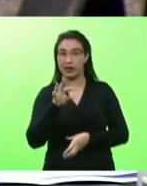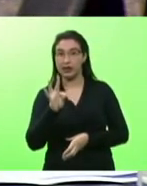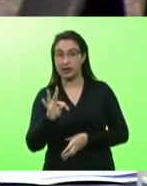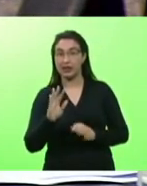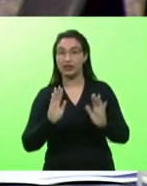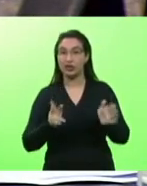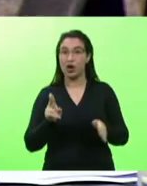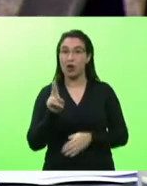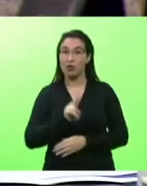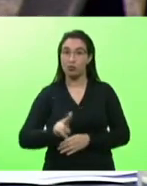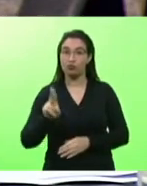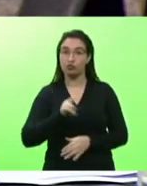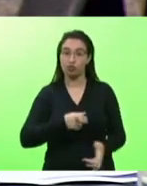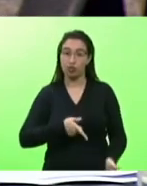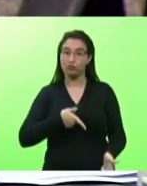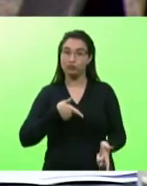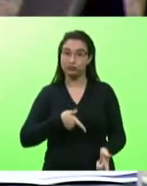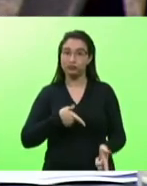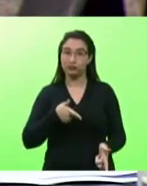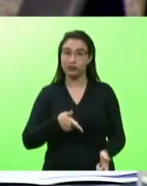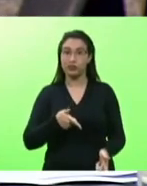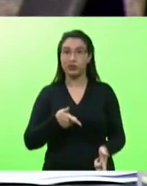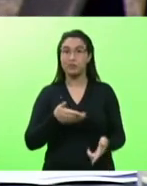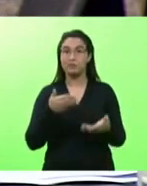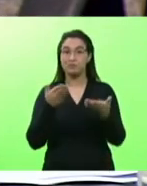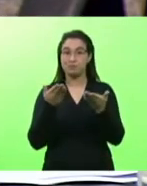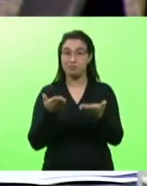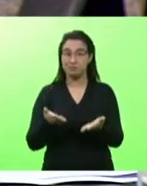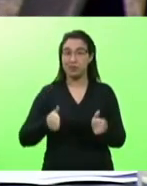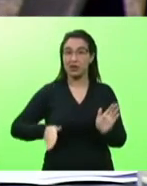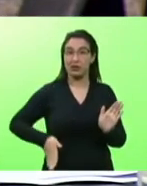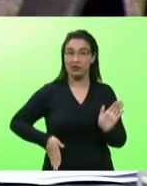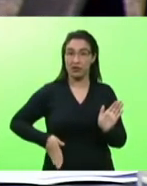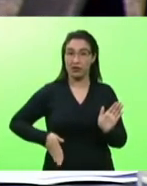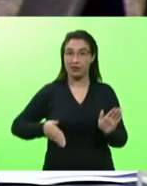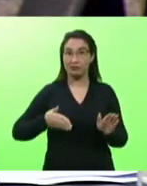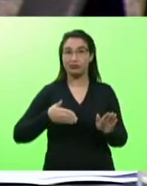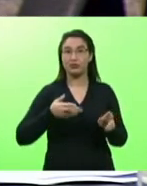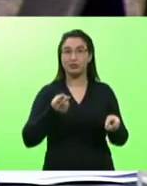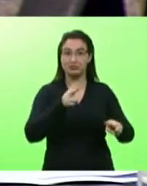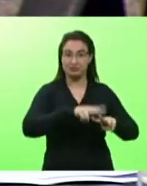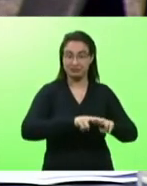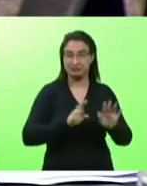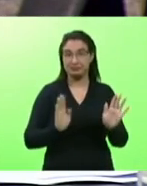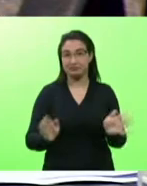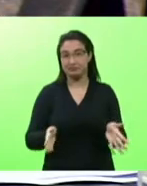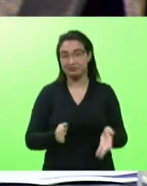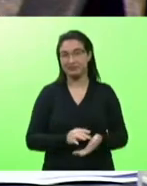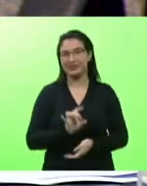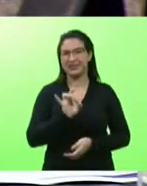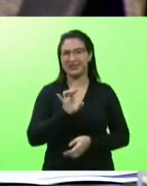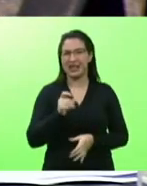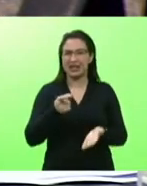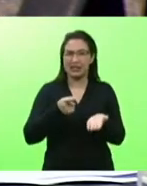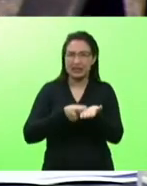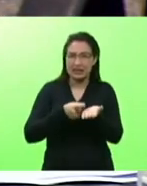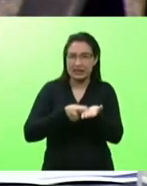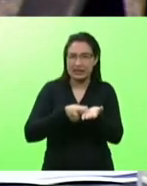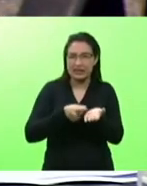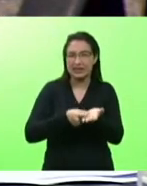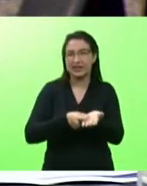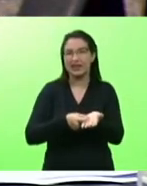T4 e já empurrou um vagabundo para a valeta já. Isso vê como é que compensa cada centavo do teu imposto quando